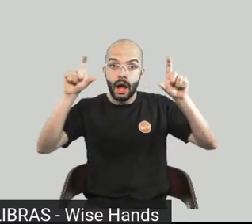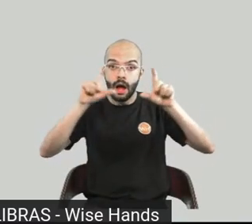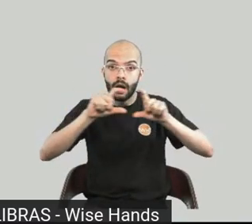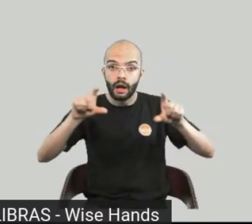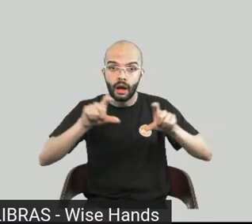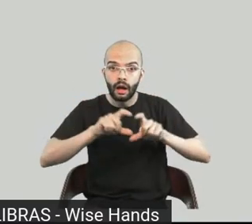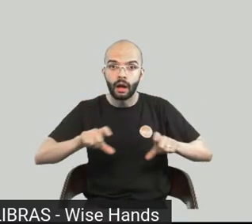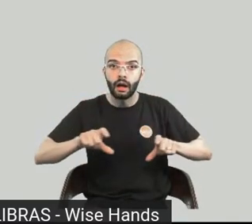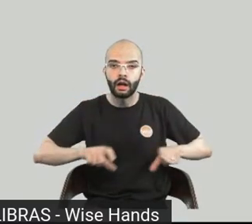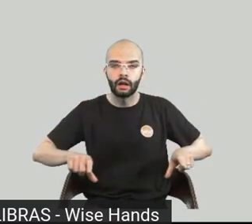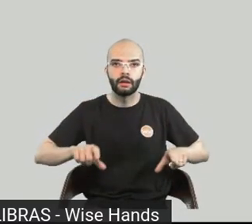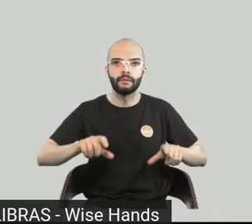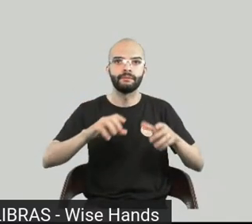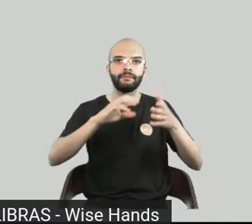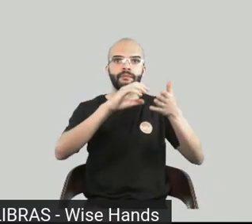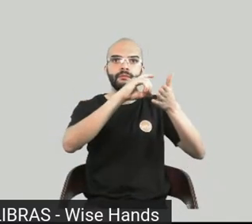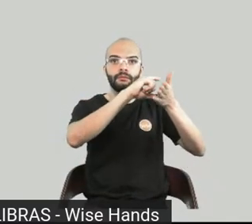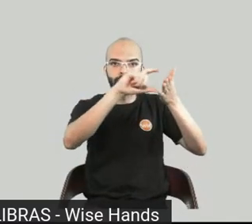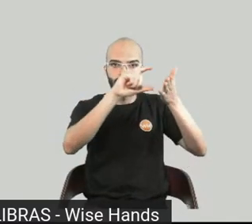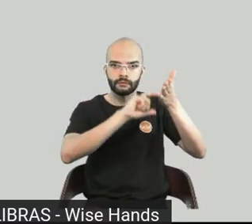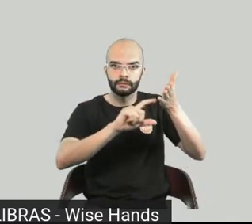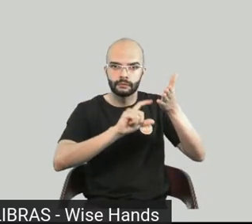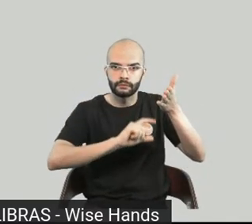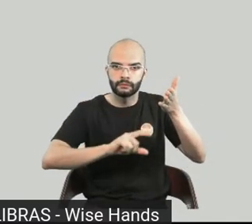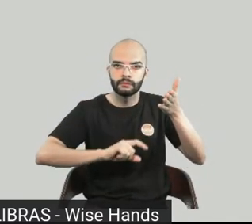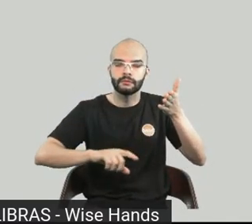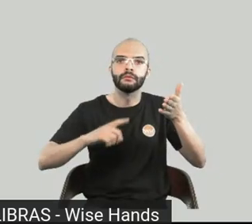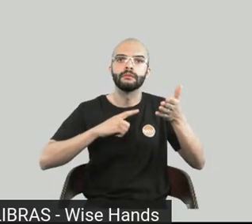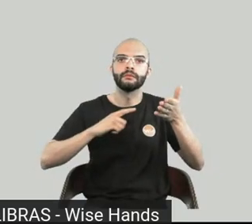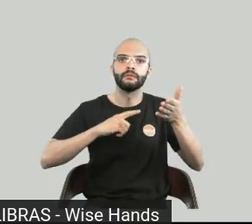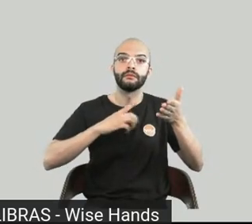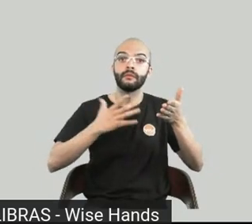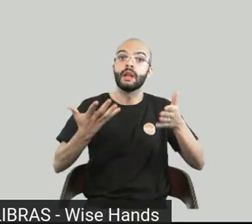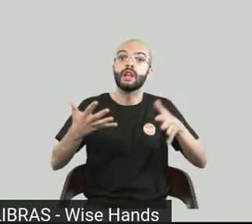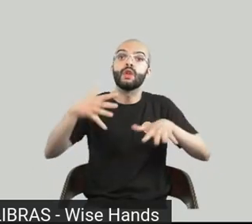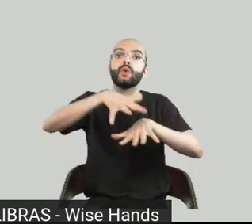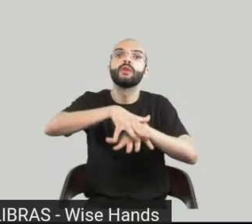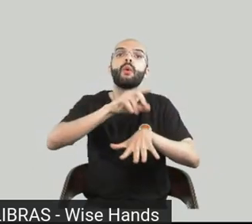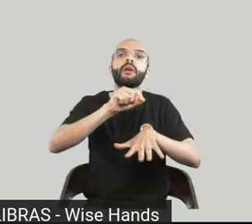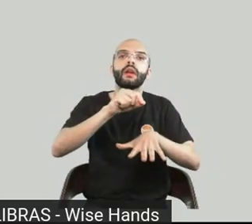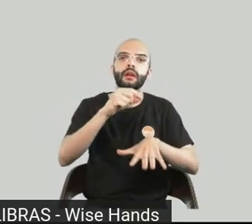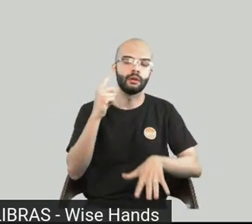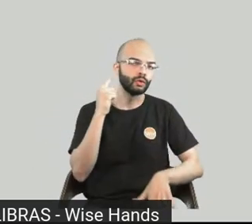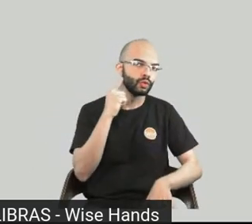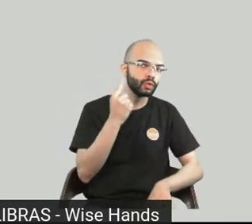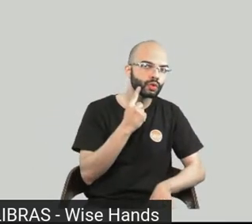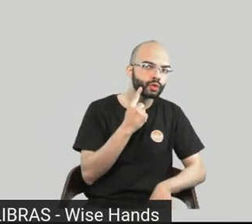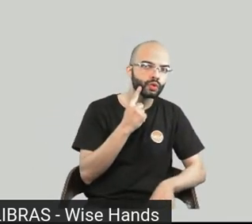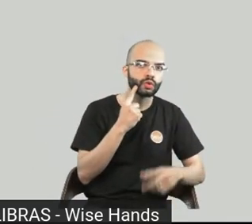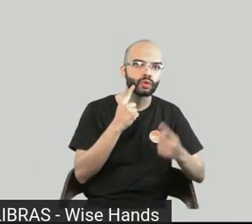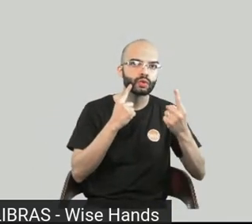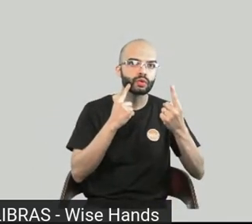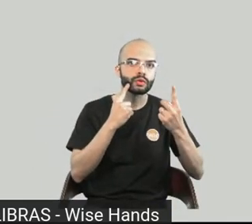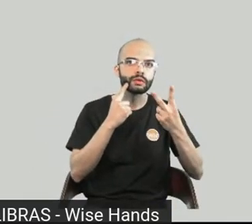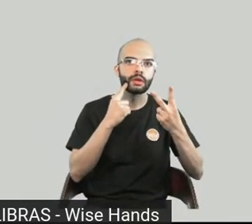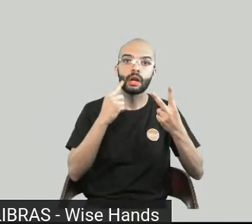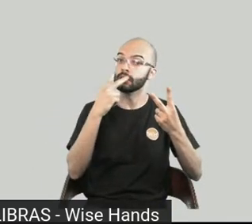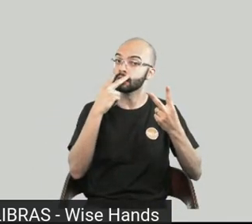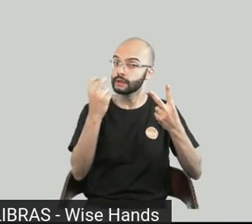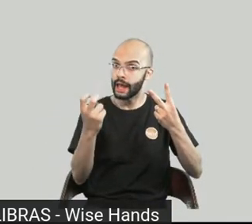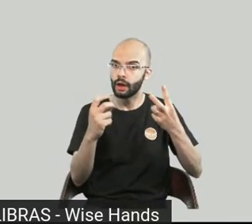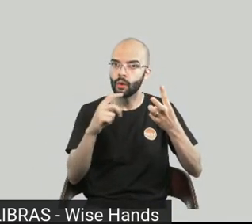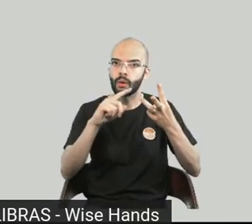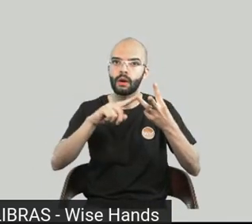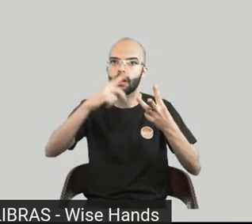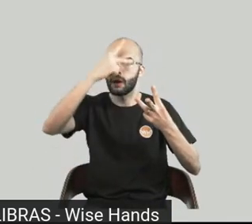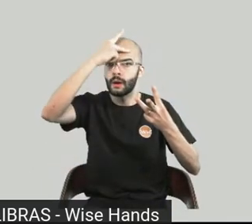especial para incluir surdo, cego, pessoa com dislexia e déficit